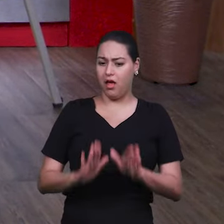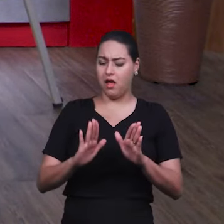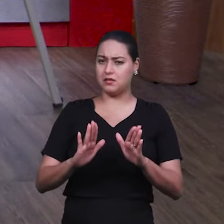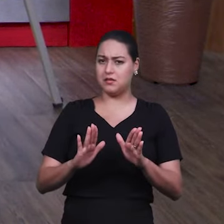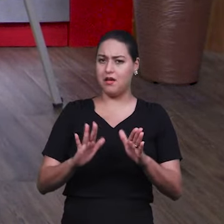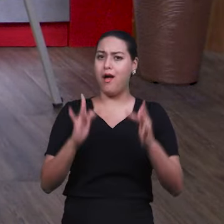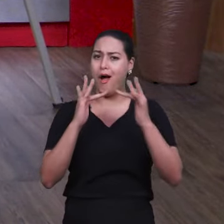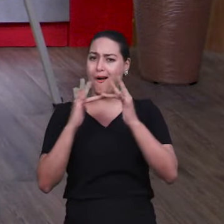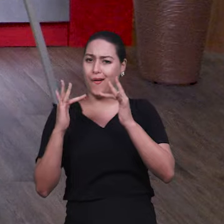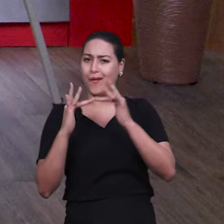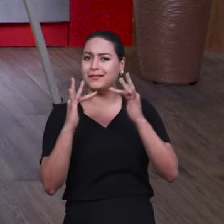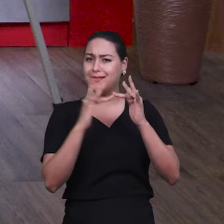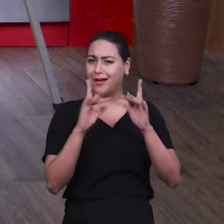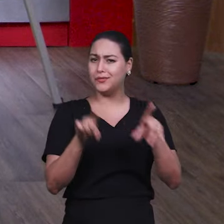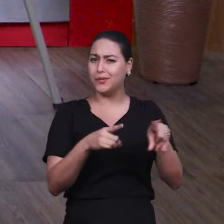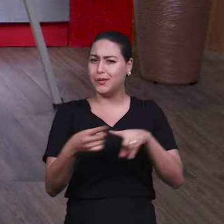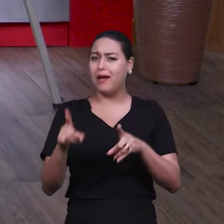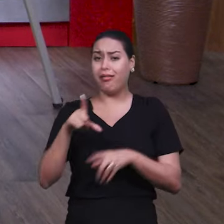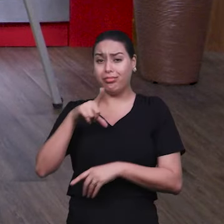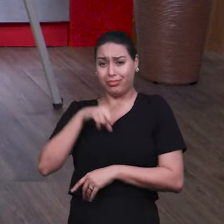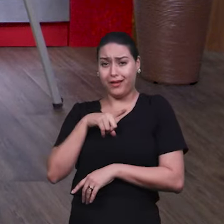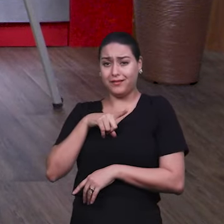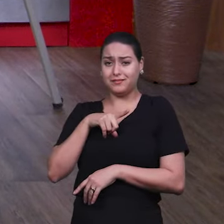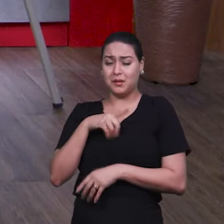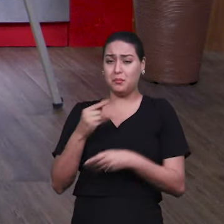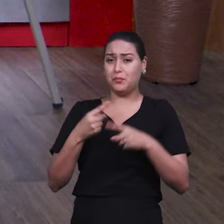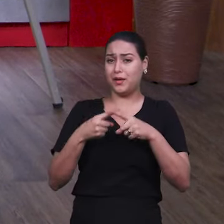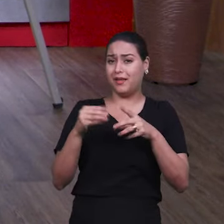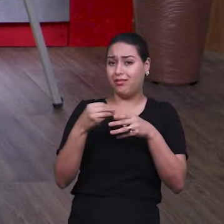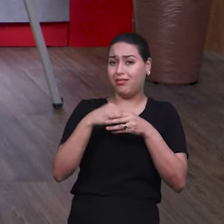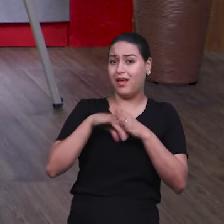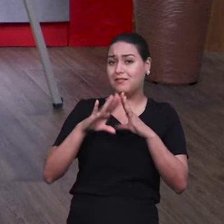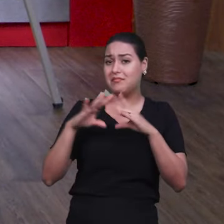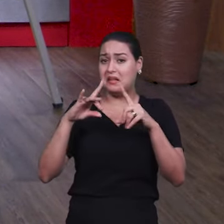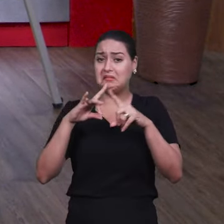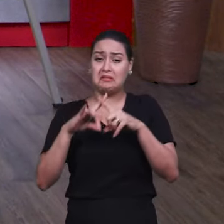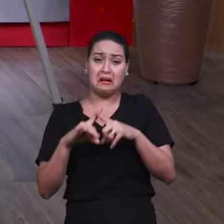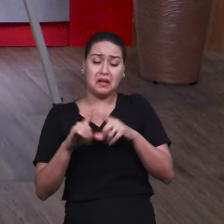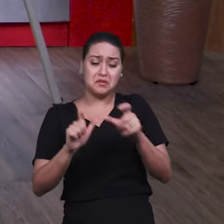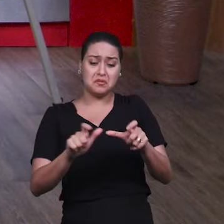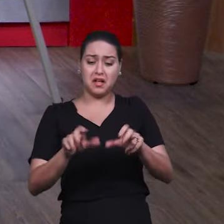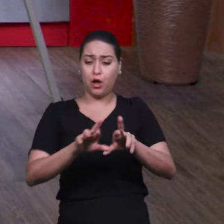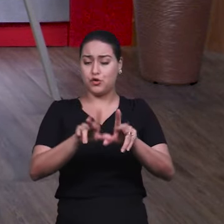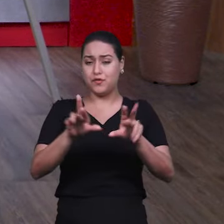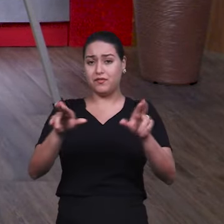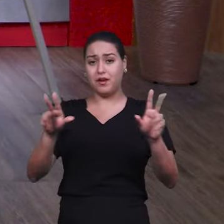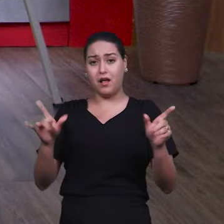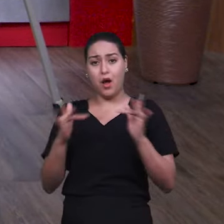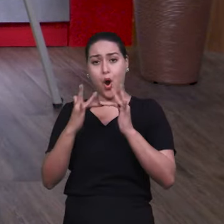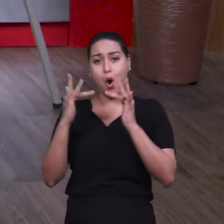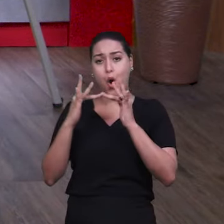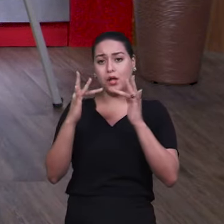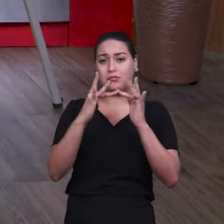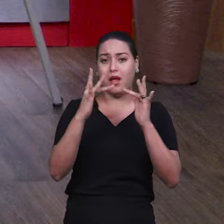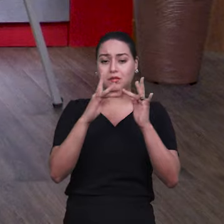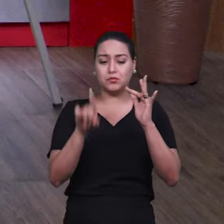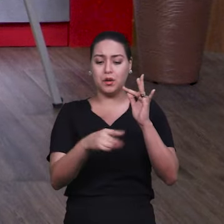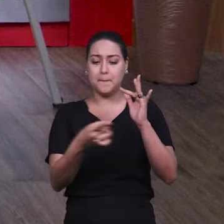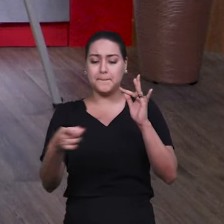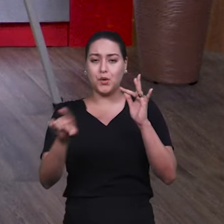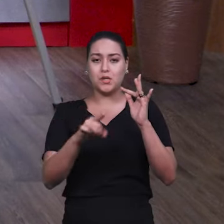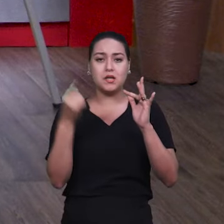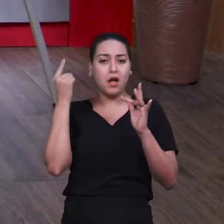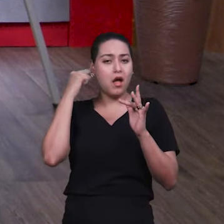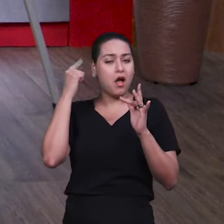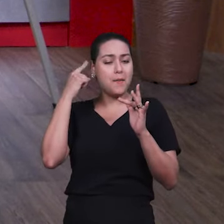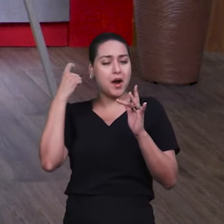Seja em igreja ou não, mas é muito comum as crianças nascerem e já terem esse certo contato com